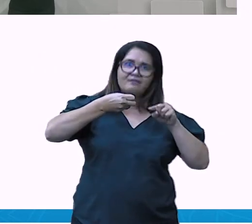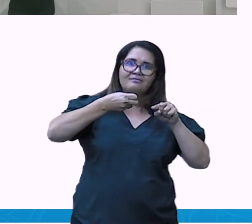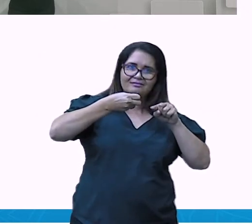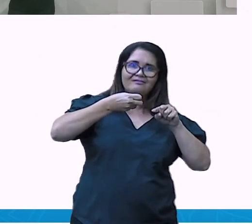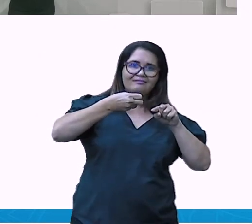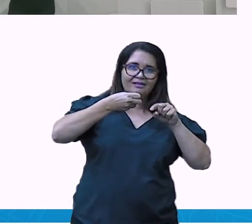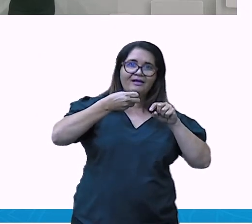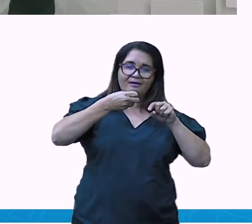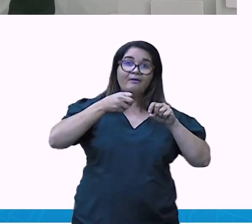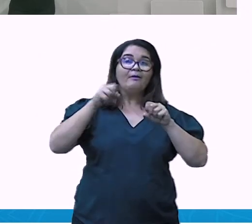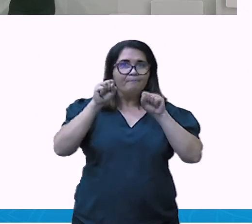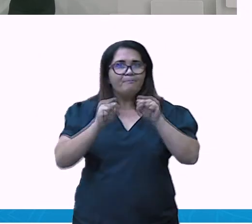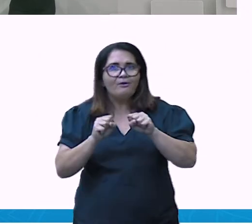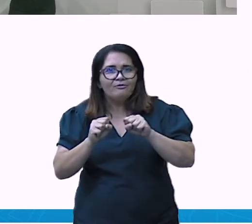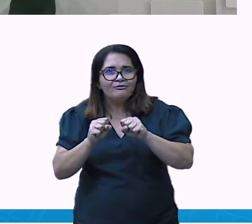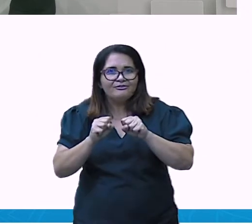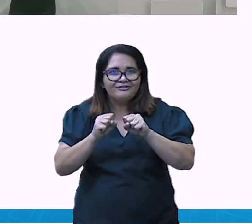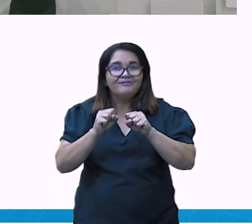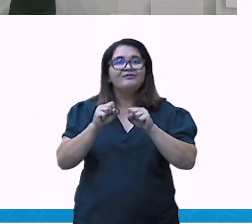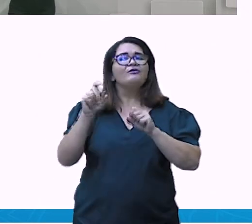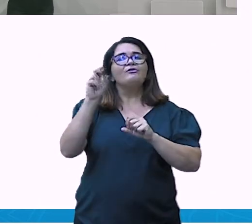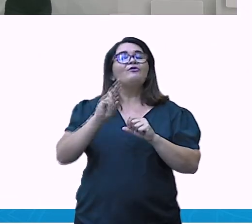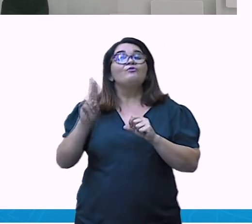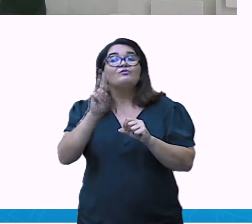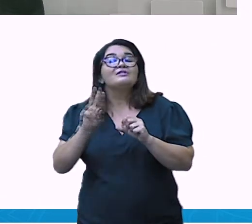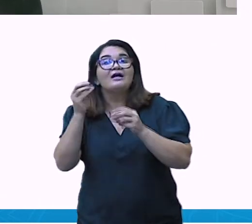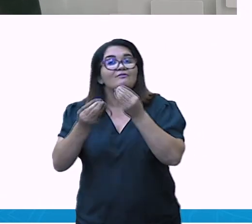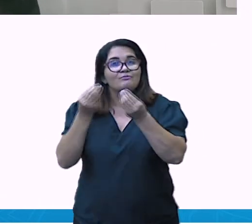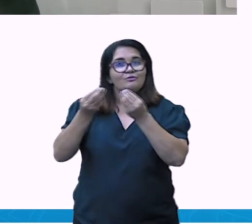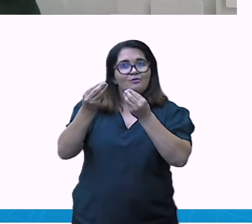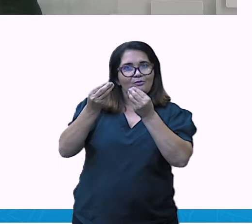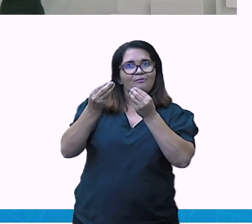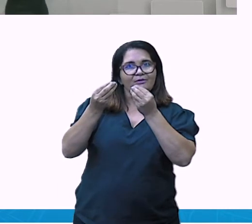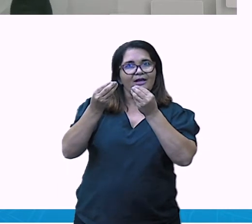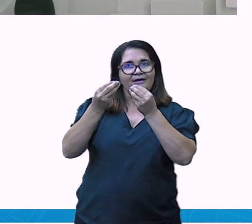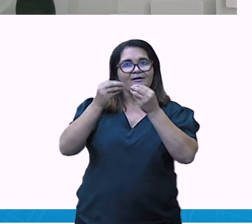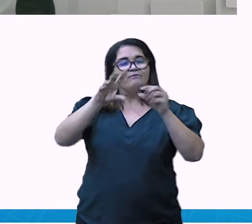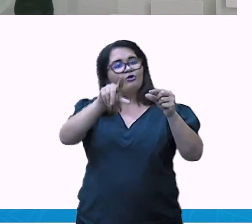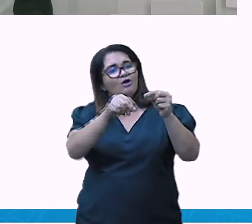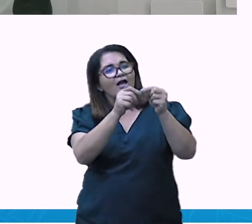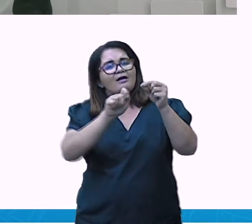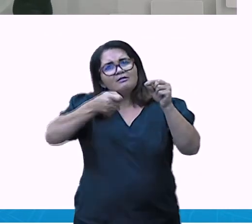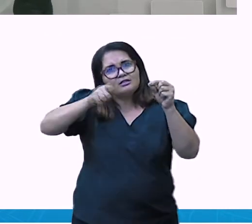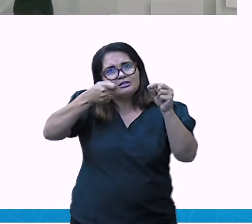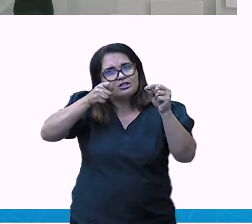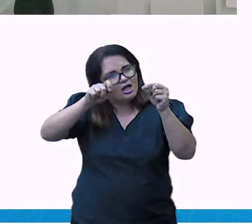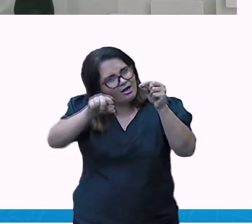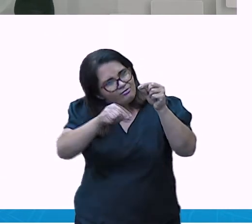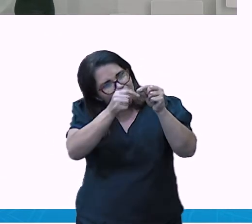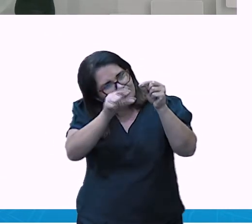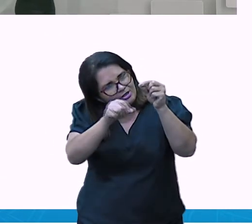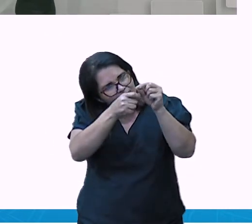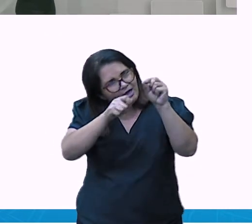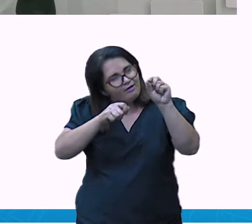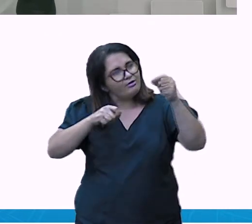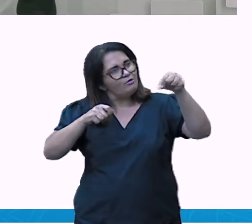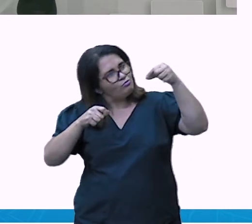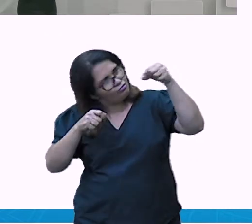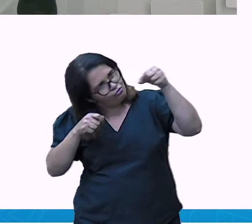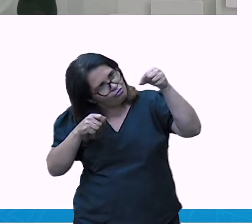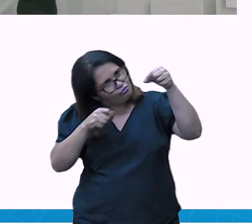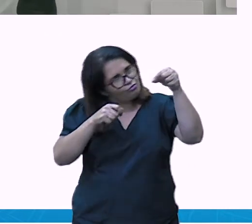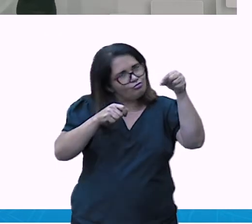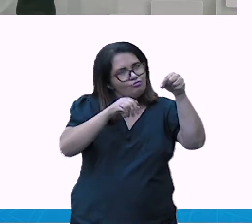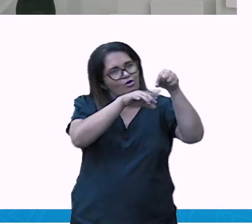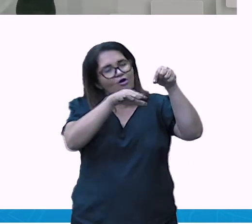piscina, o rio. E você pode também personalizar. Você pode mandar, né, colocar aqui o nome da pessoa